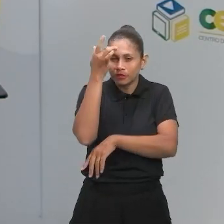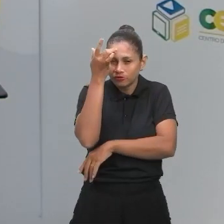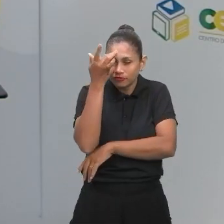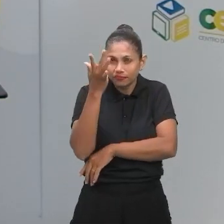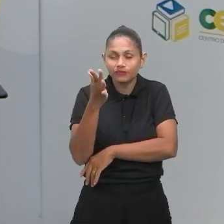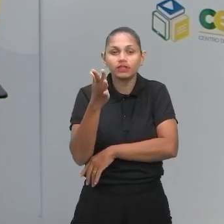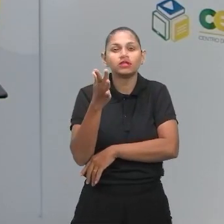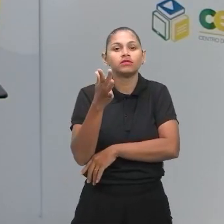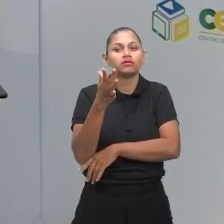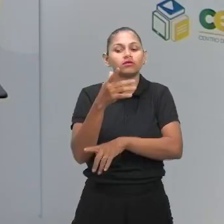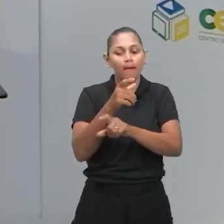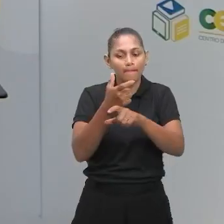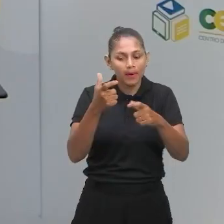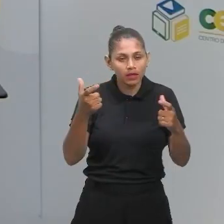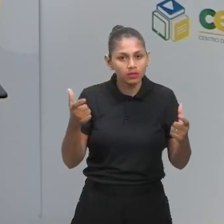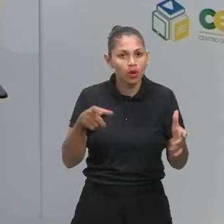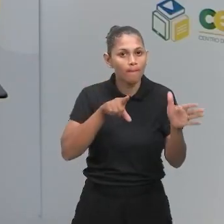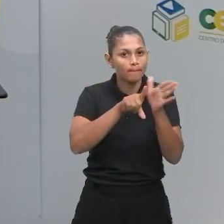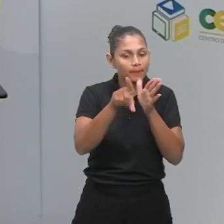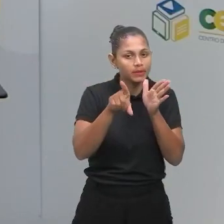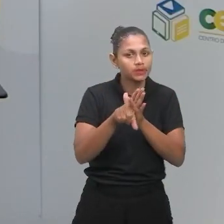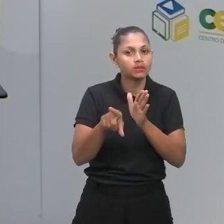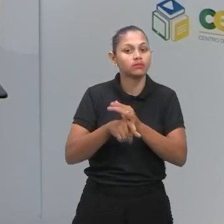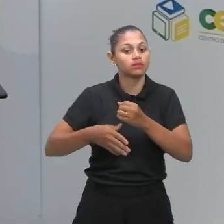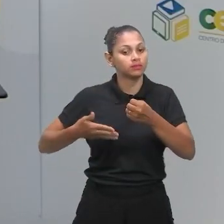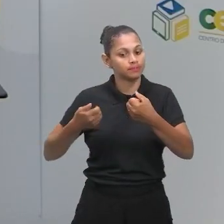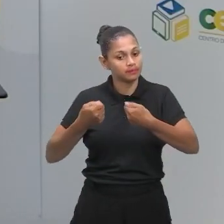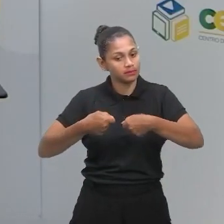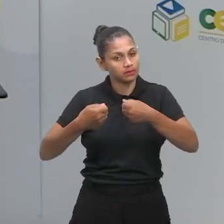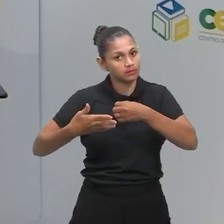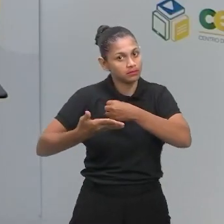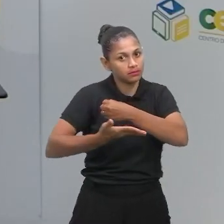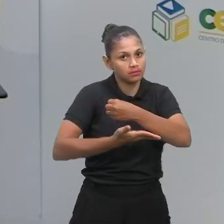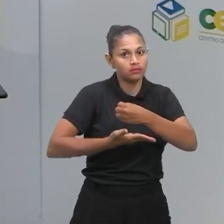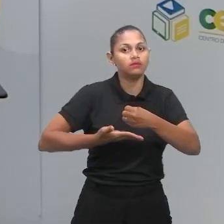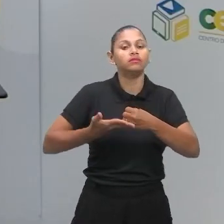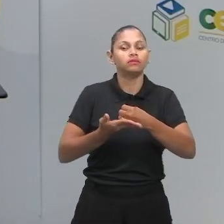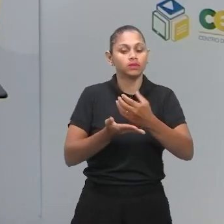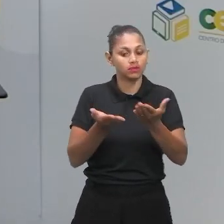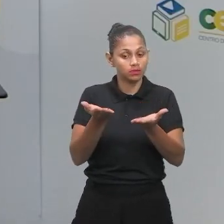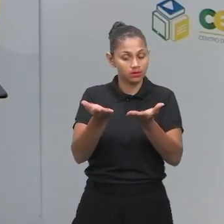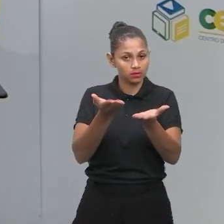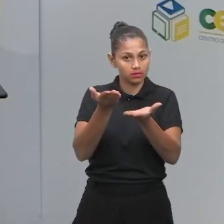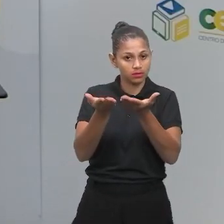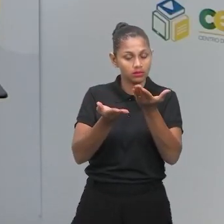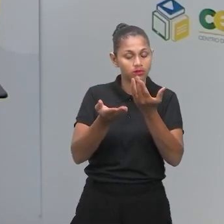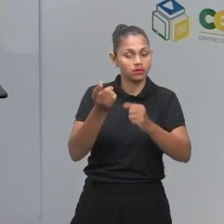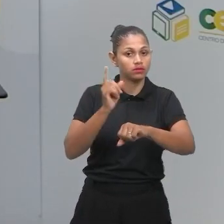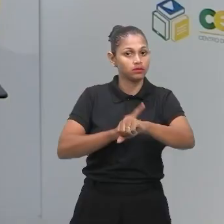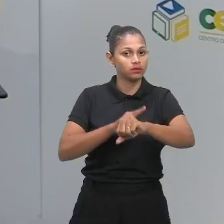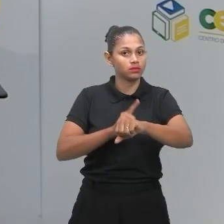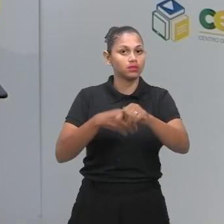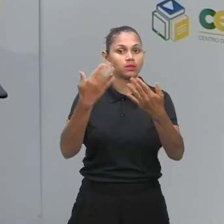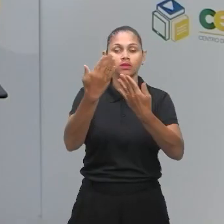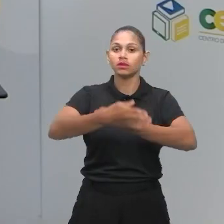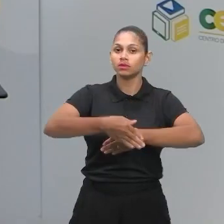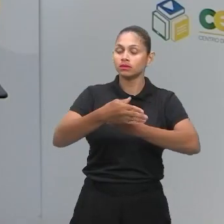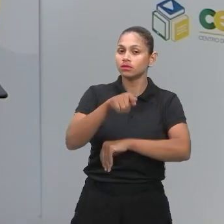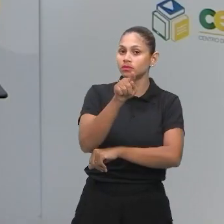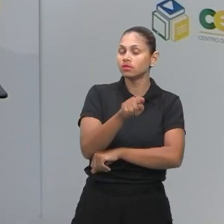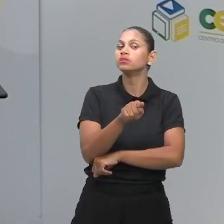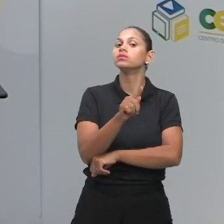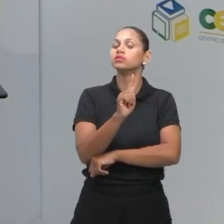ela traz questões que você precisa ter base. Então, é muito importante ter esse equilíbrio no momento da sua prova. Por exemplo, se você vai